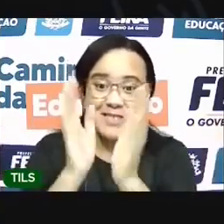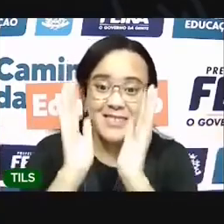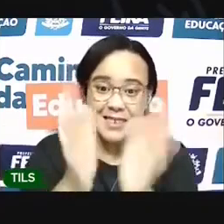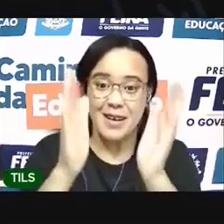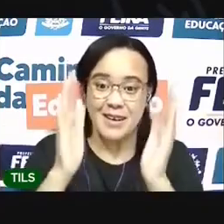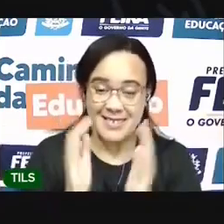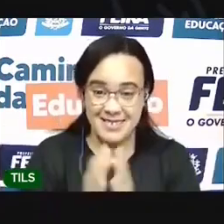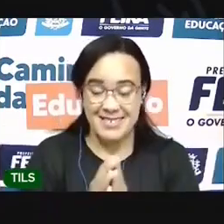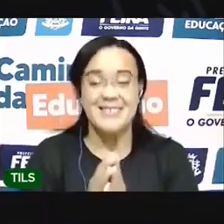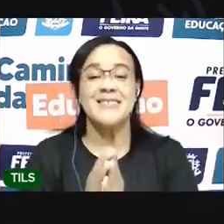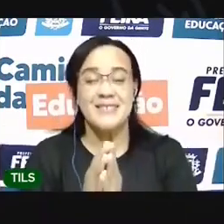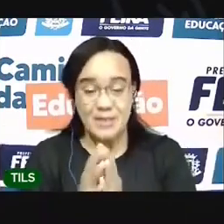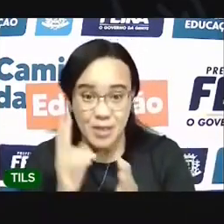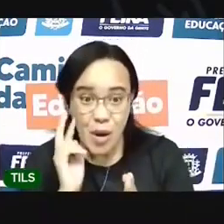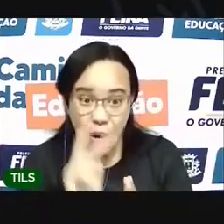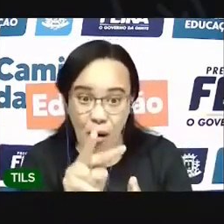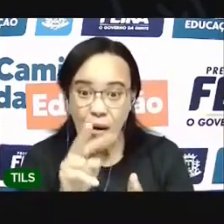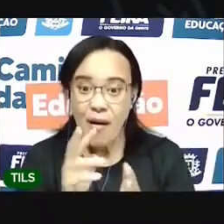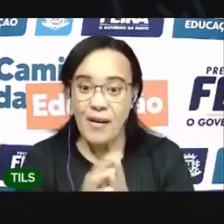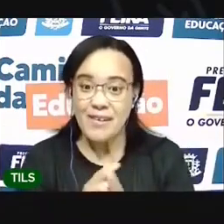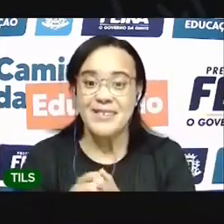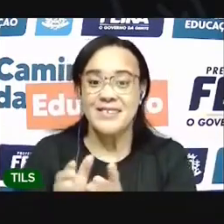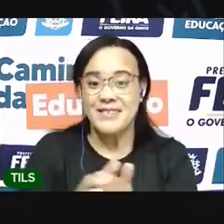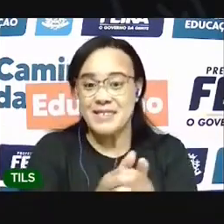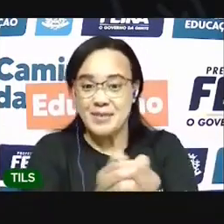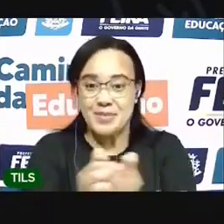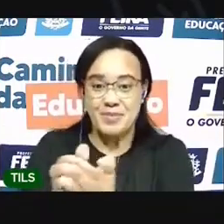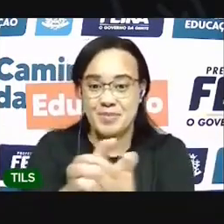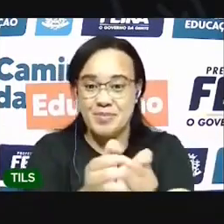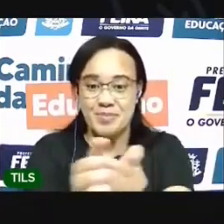Olha o seu barquinho Pronto para ir navegar